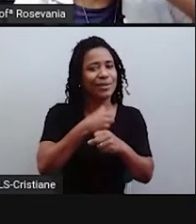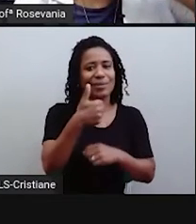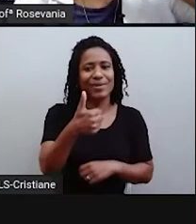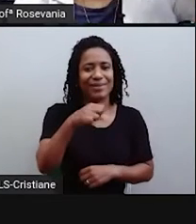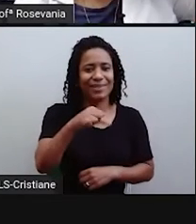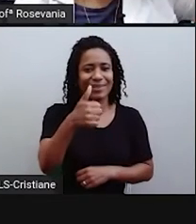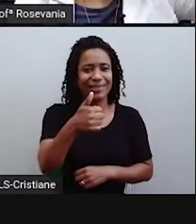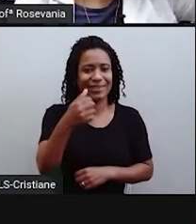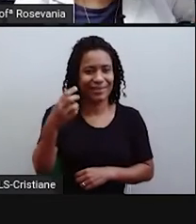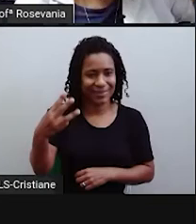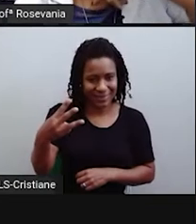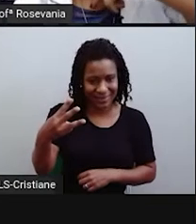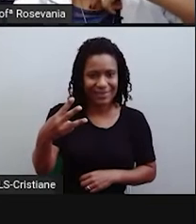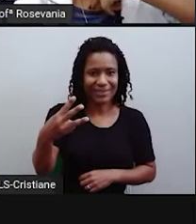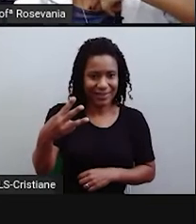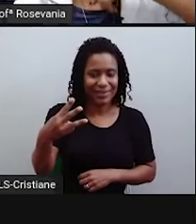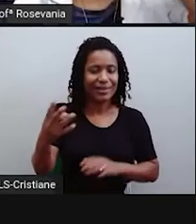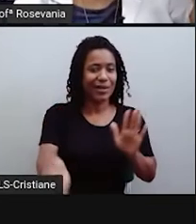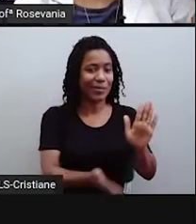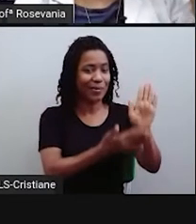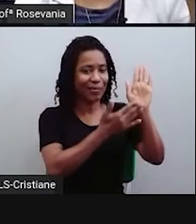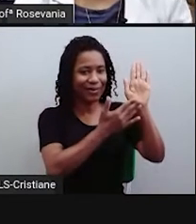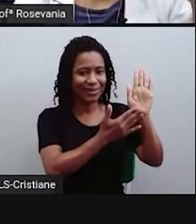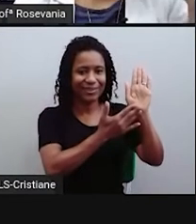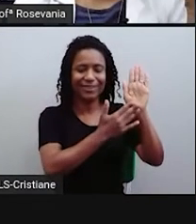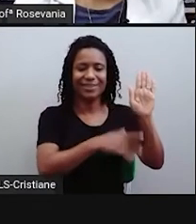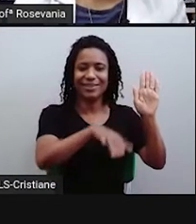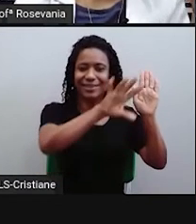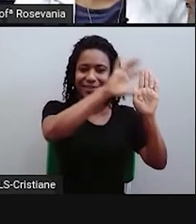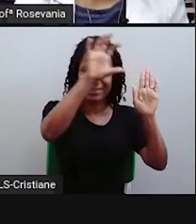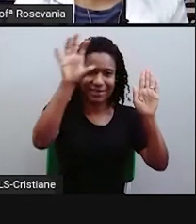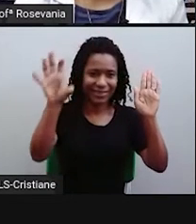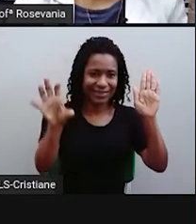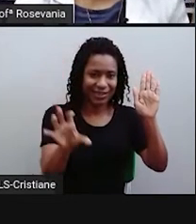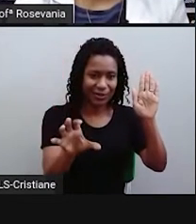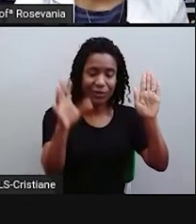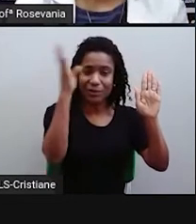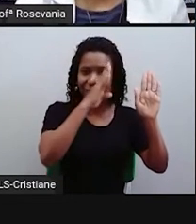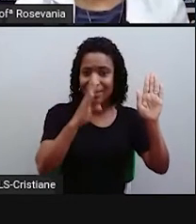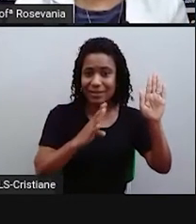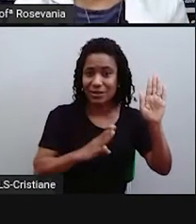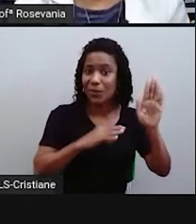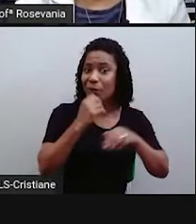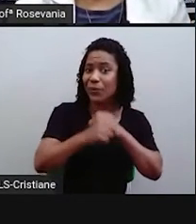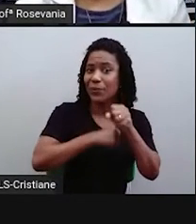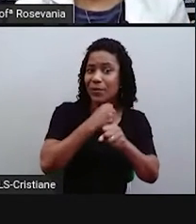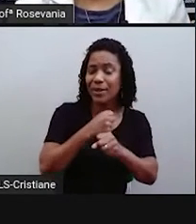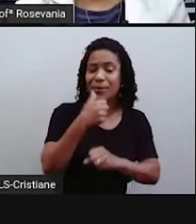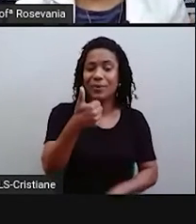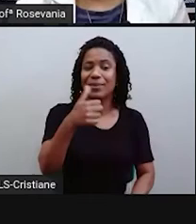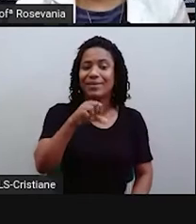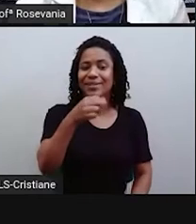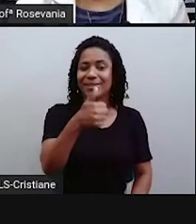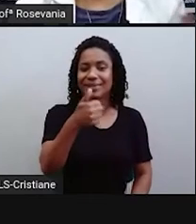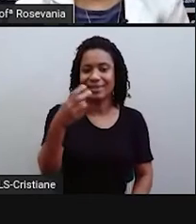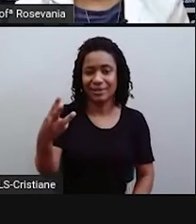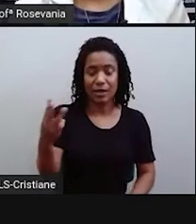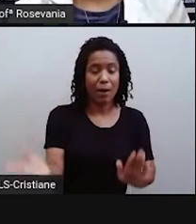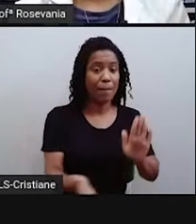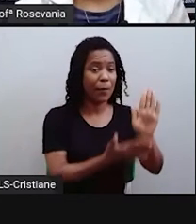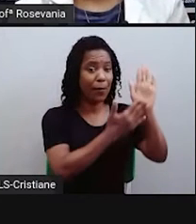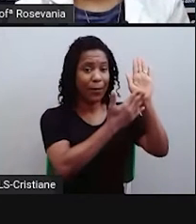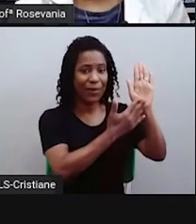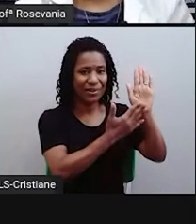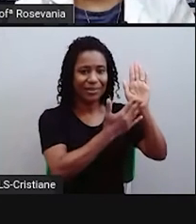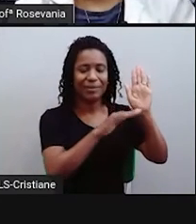a primeira proposta da divisão regional do Brasil foi feita em 1913, a fim de melhorar o